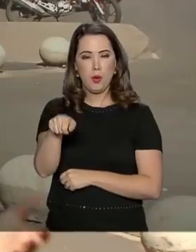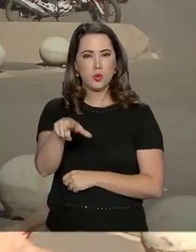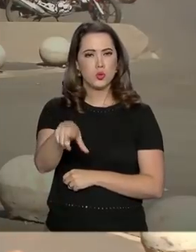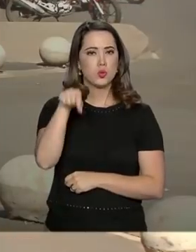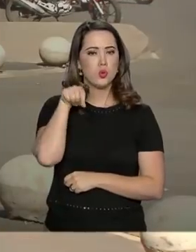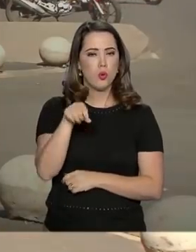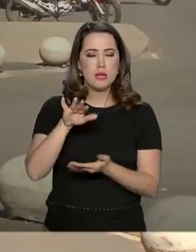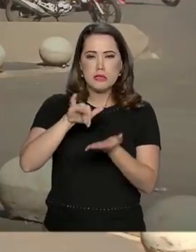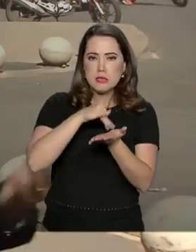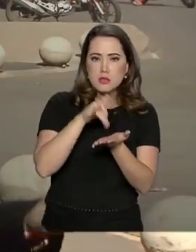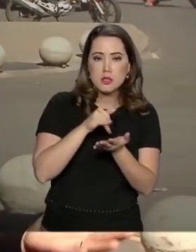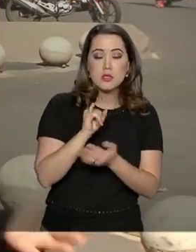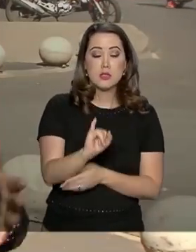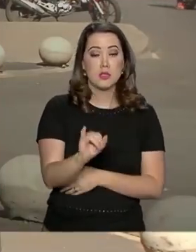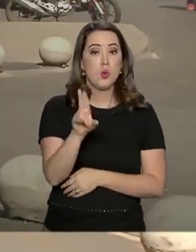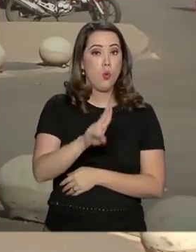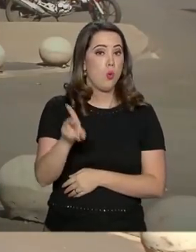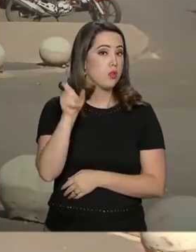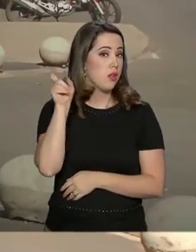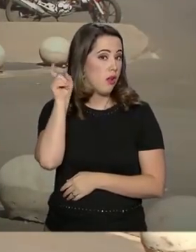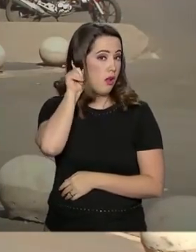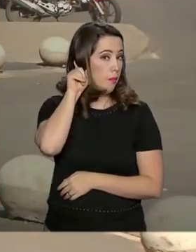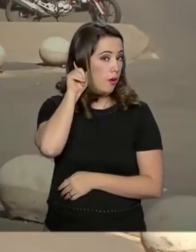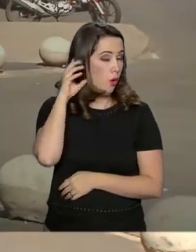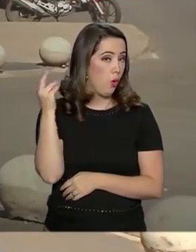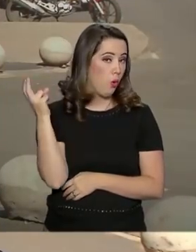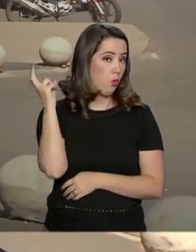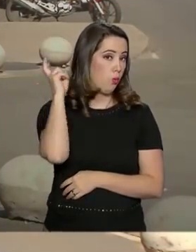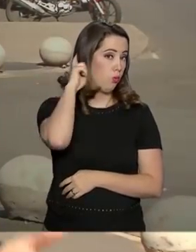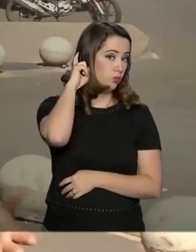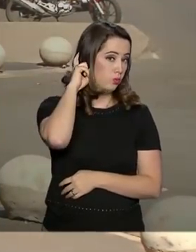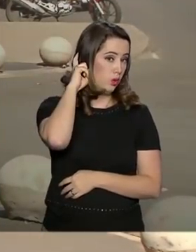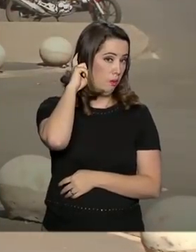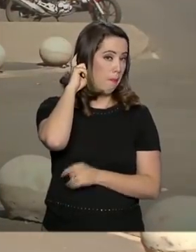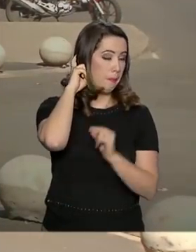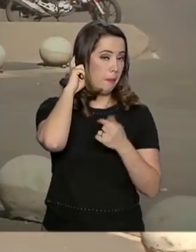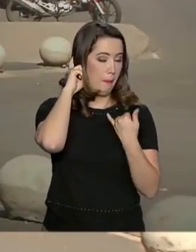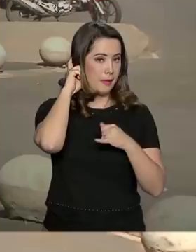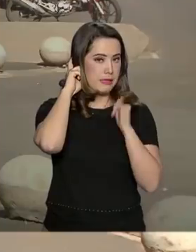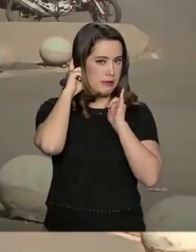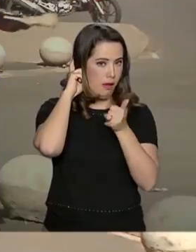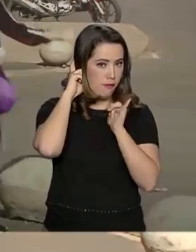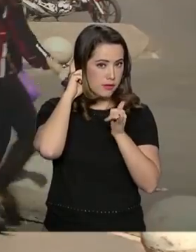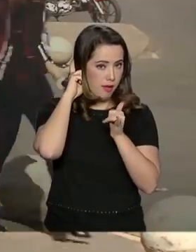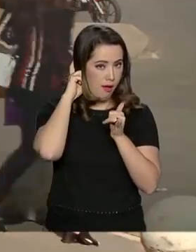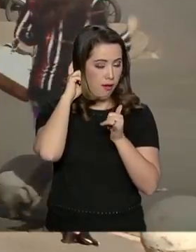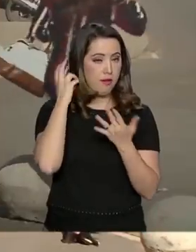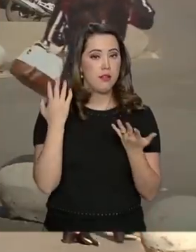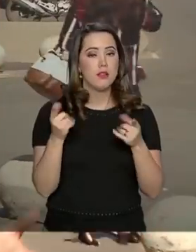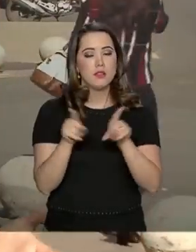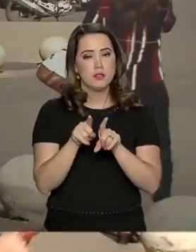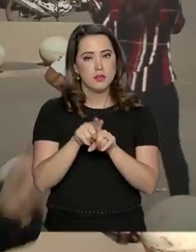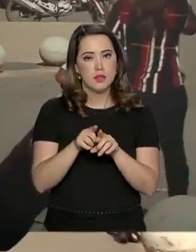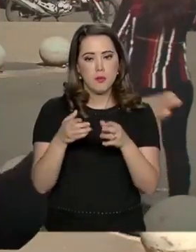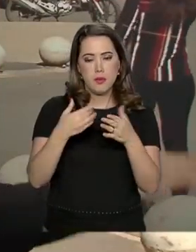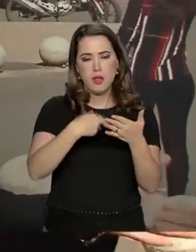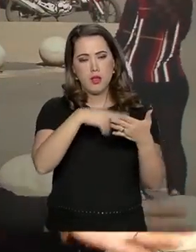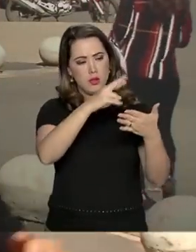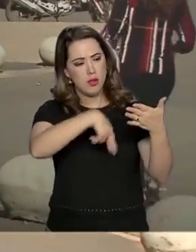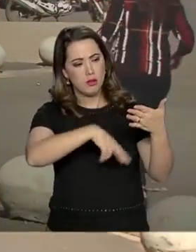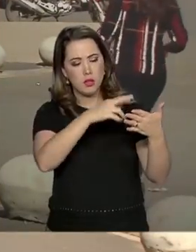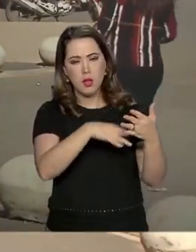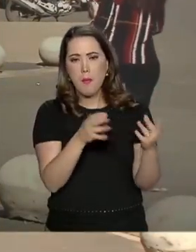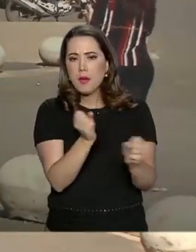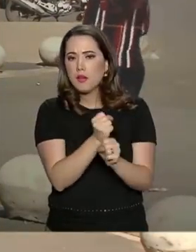na inscrição se usam aparelho ou implante coclear. Além disso, vai ter espaço extra no final do caterno de questões para